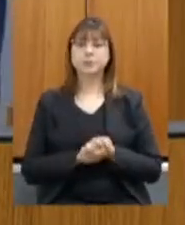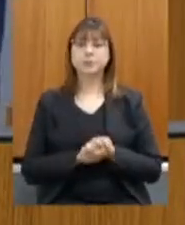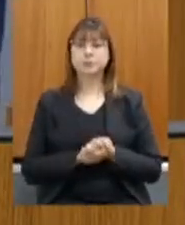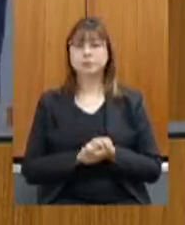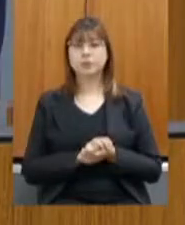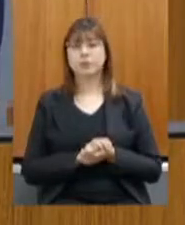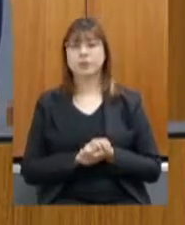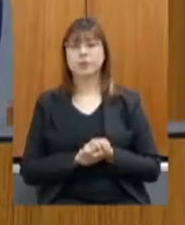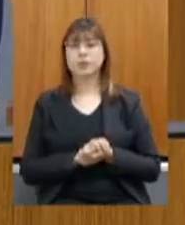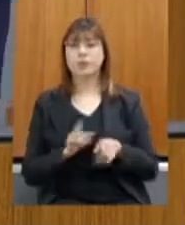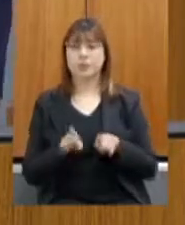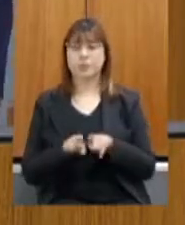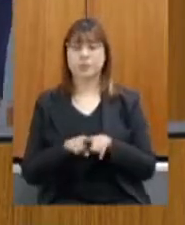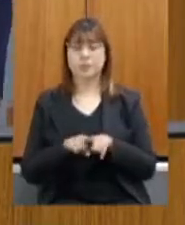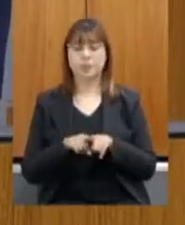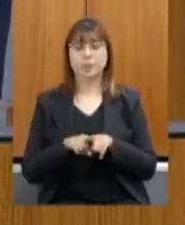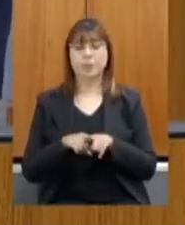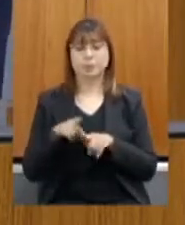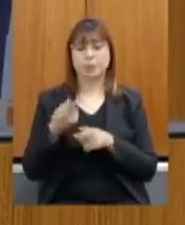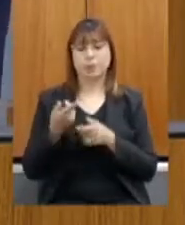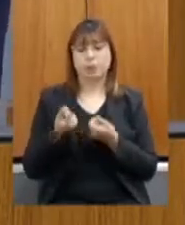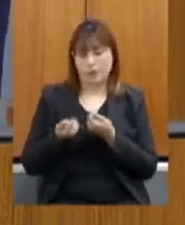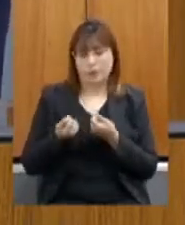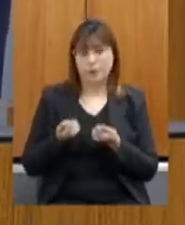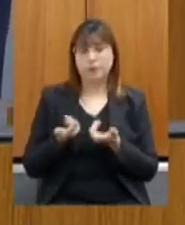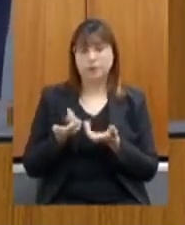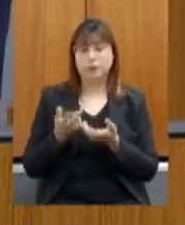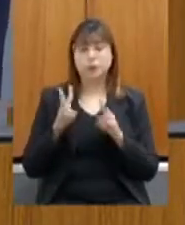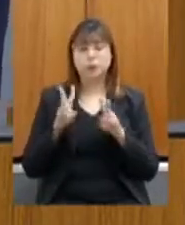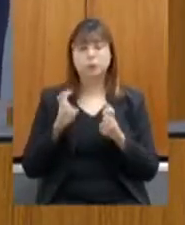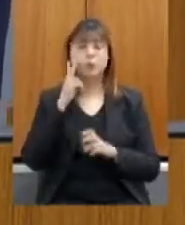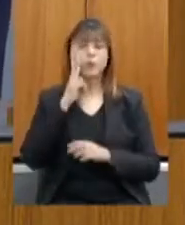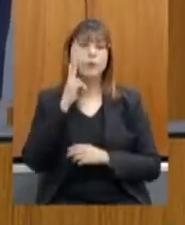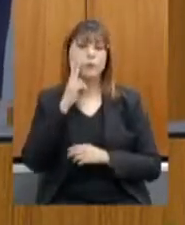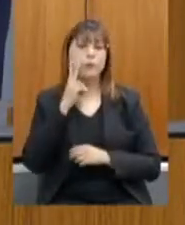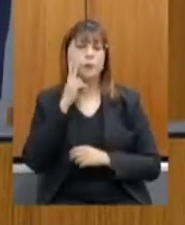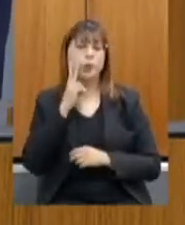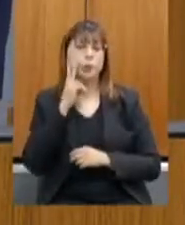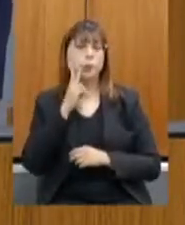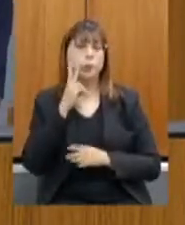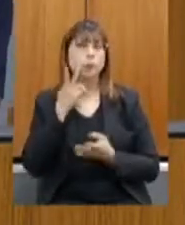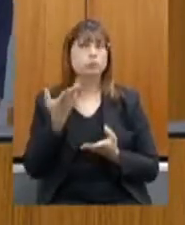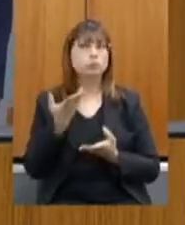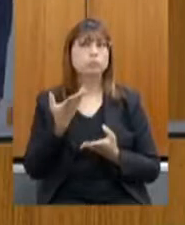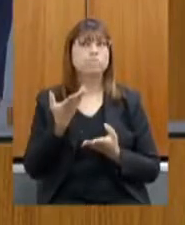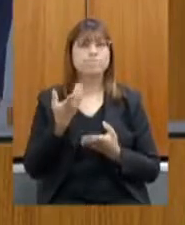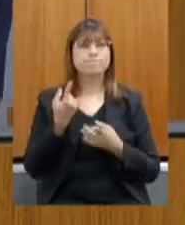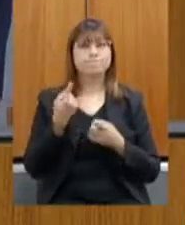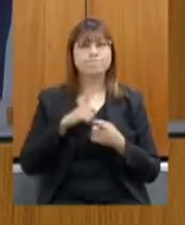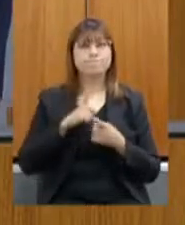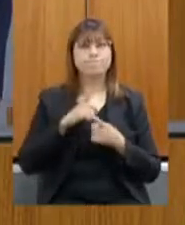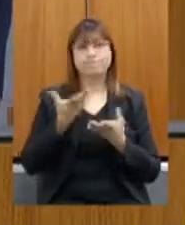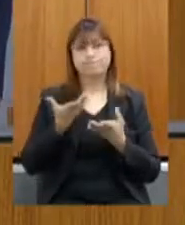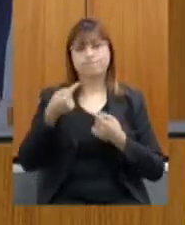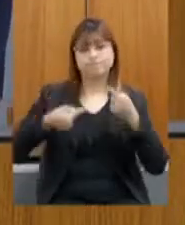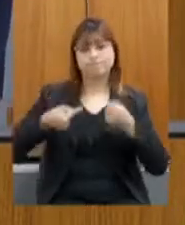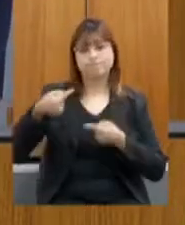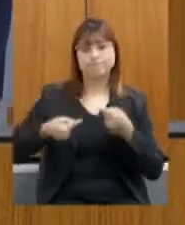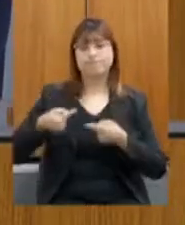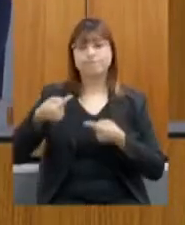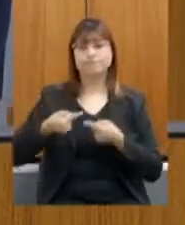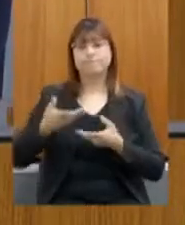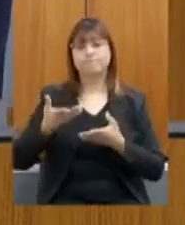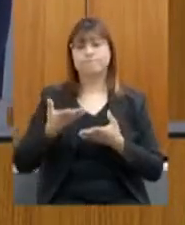e da Fazenda, também a questão do vinho, onde a competitividade do nosso vinho era prejudicada devido a ser mais